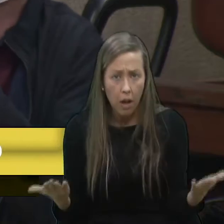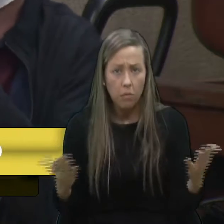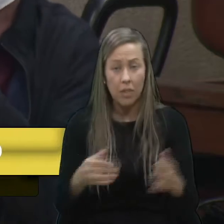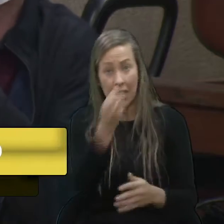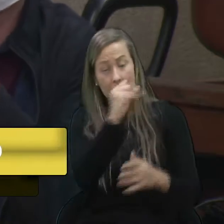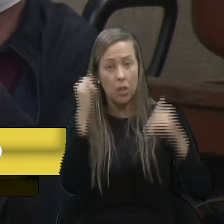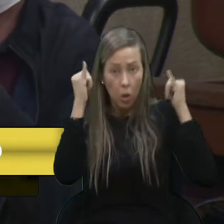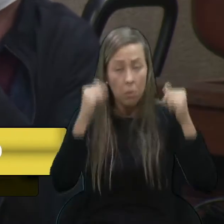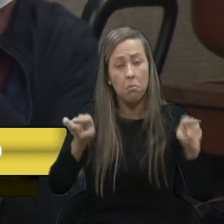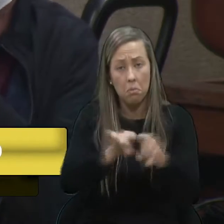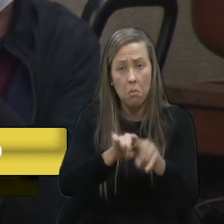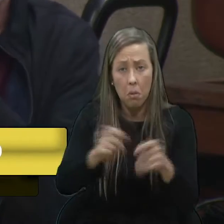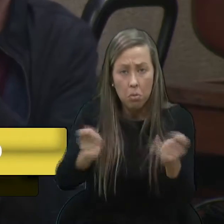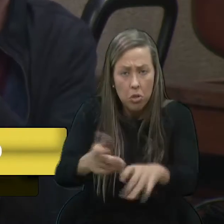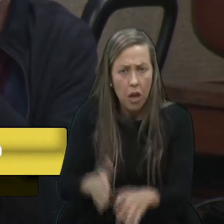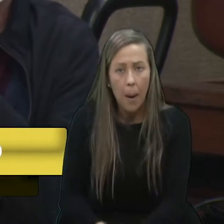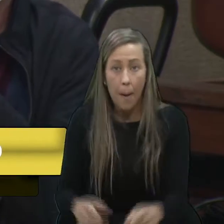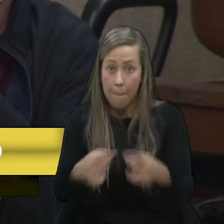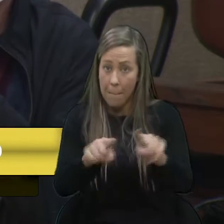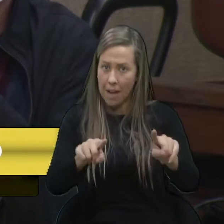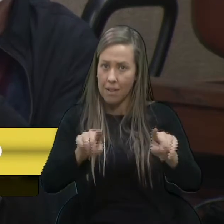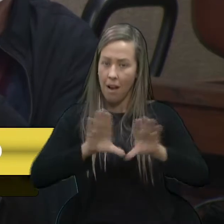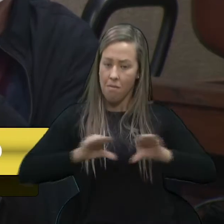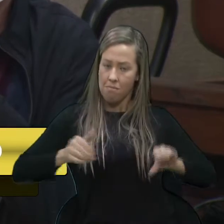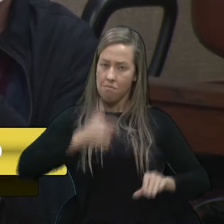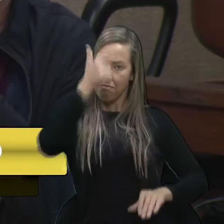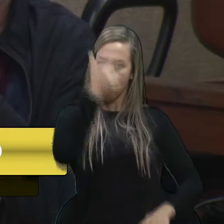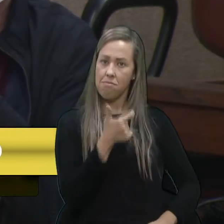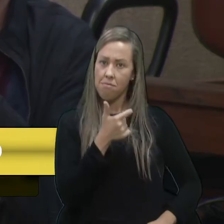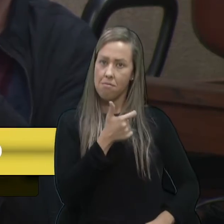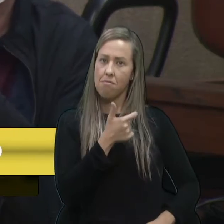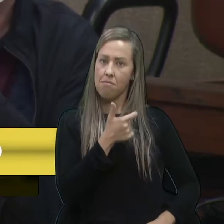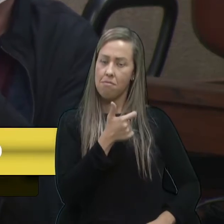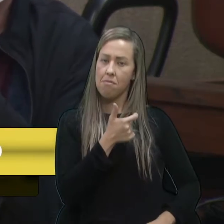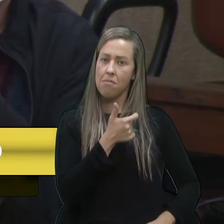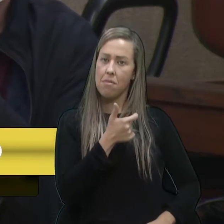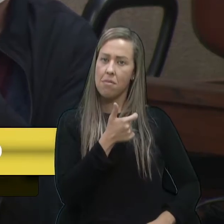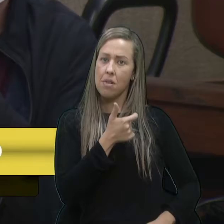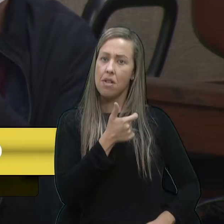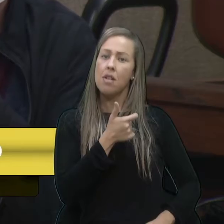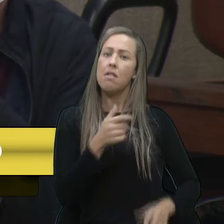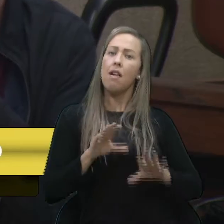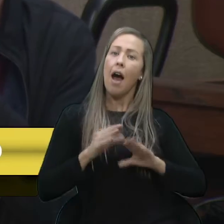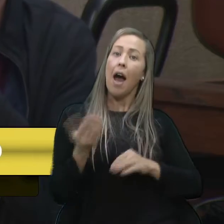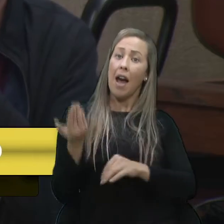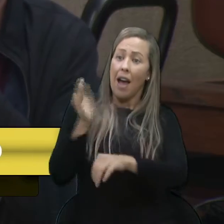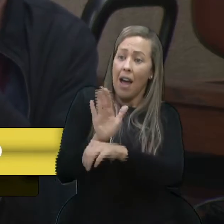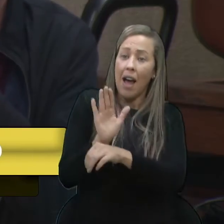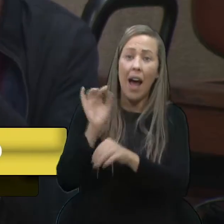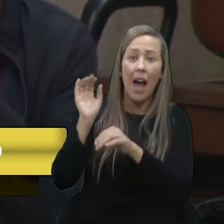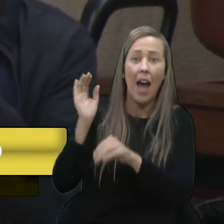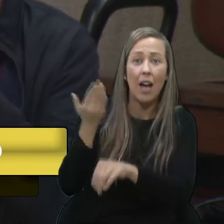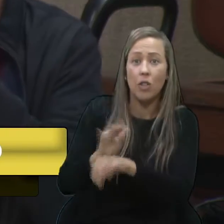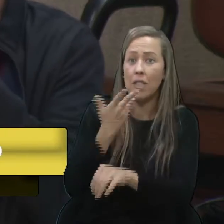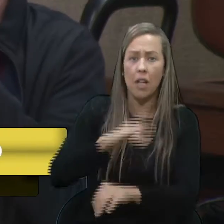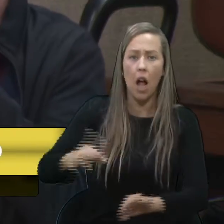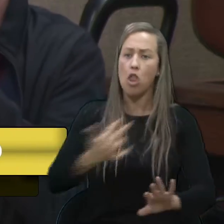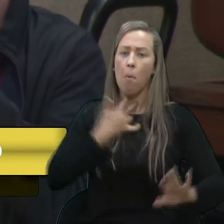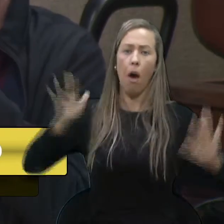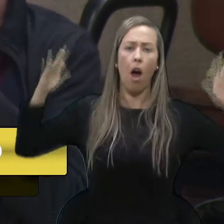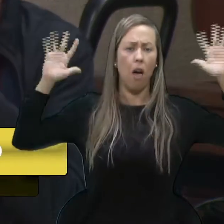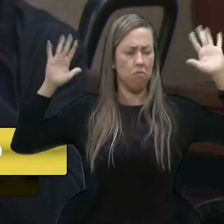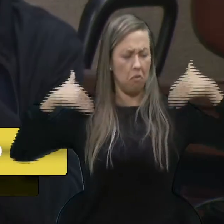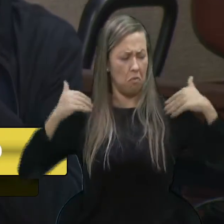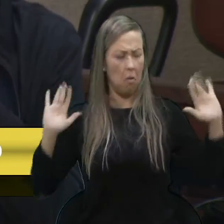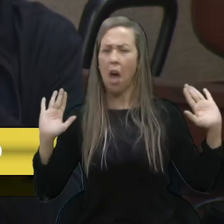ônibus, que levou ela, podia. Mas a beldade, para ensinar crianças, não pode. Ela não pode.